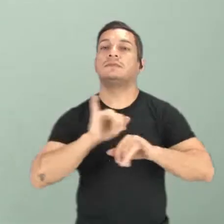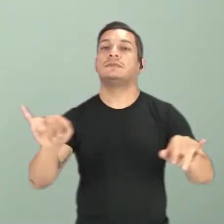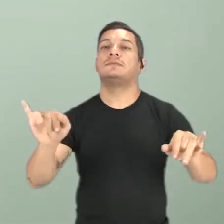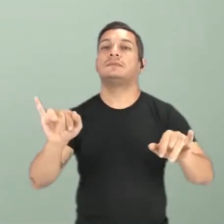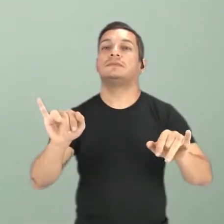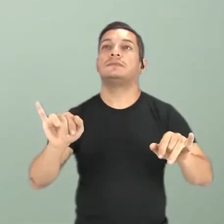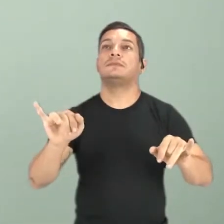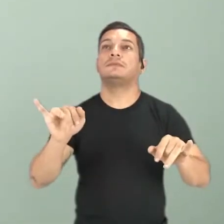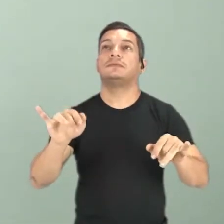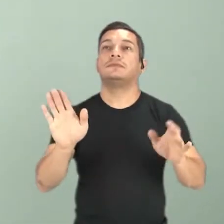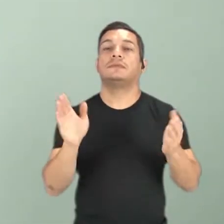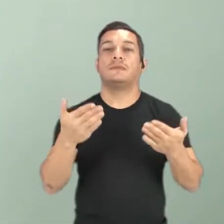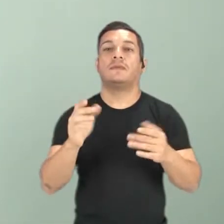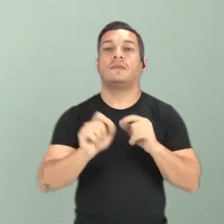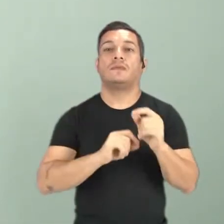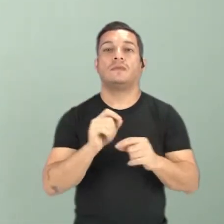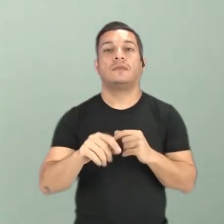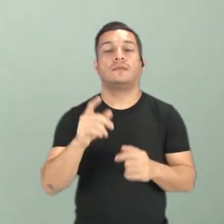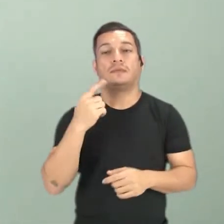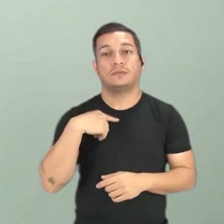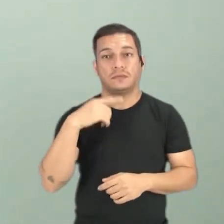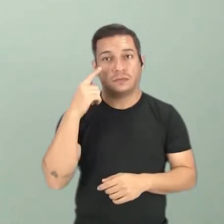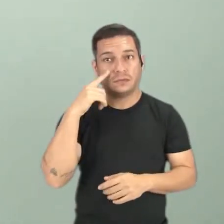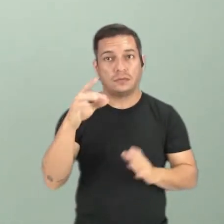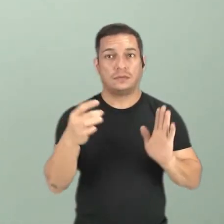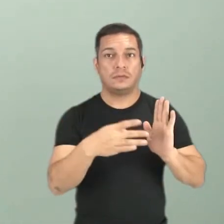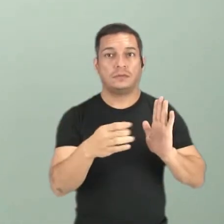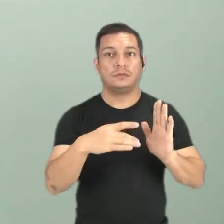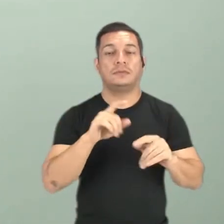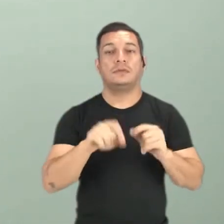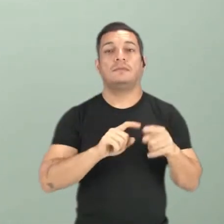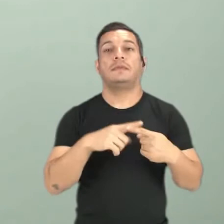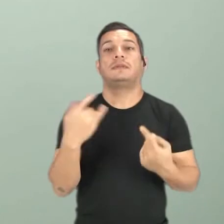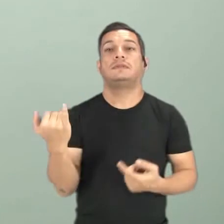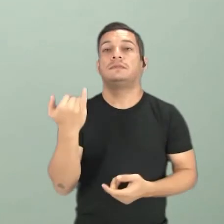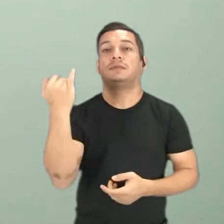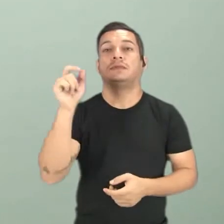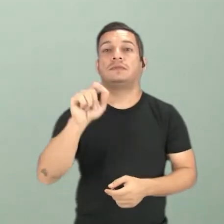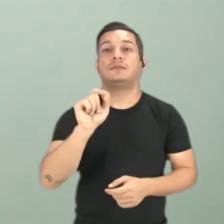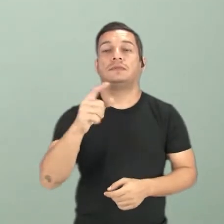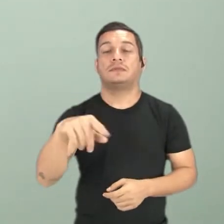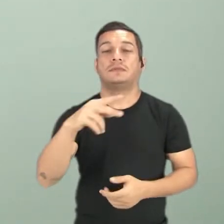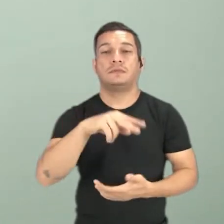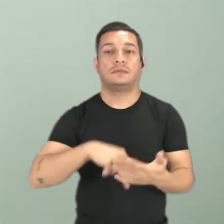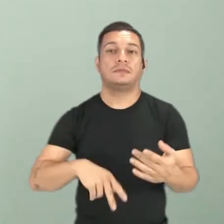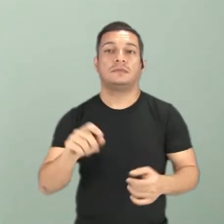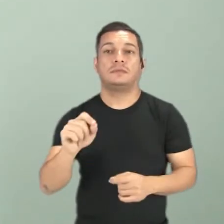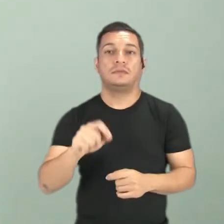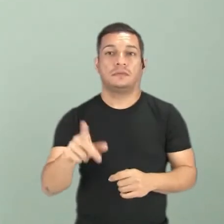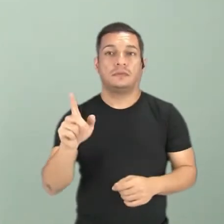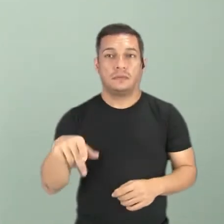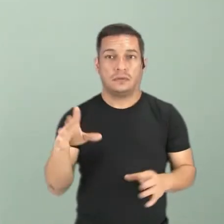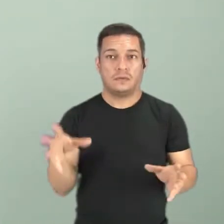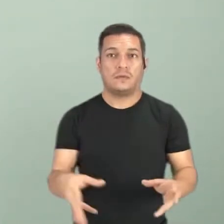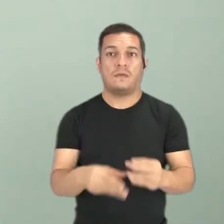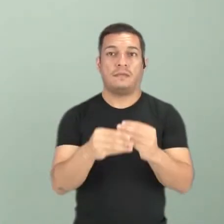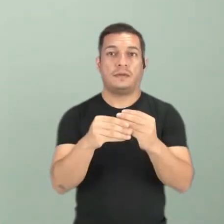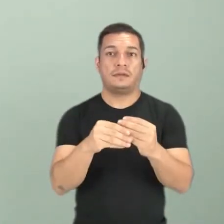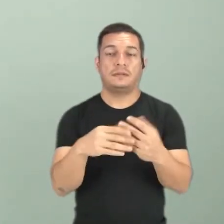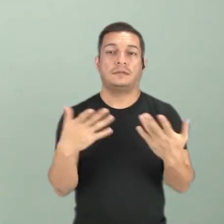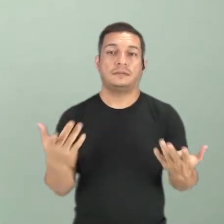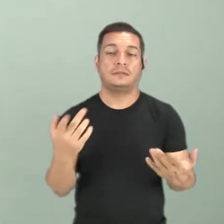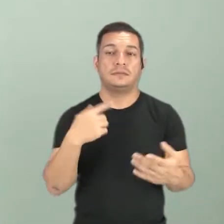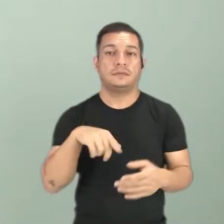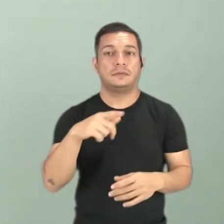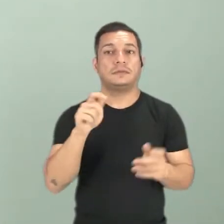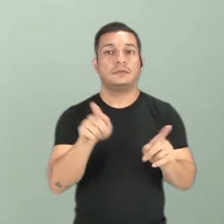publicitário, focamos logo no que está em destaque. Mas é importante, gente, que a leitura do anúncio seja completa. Ou